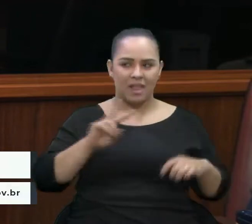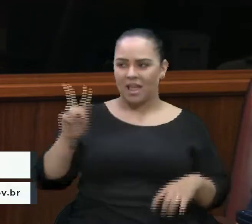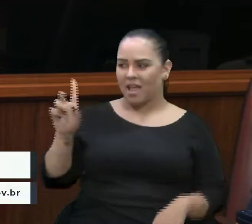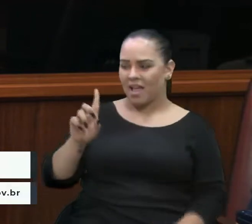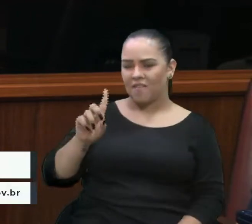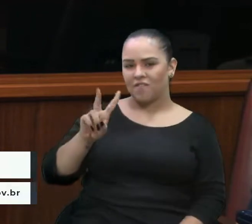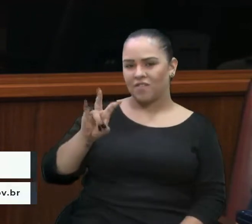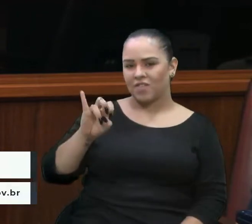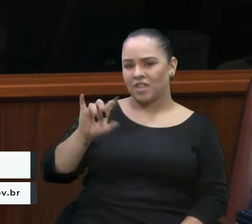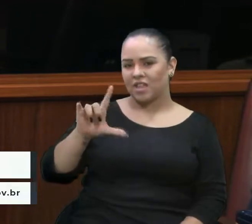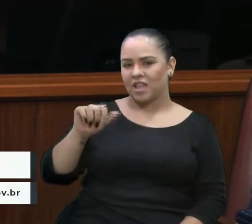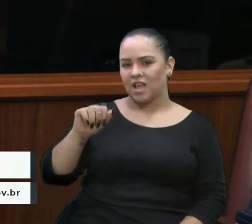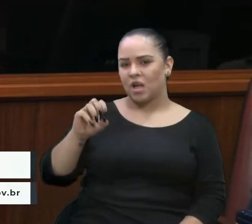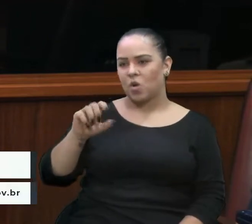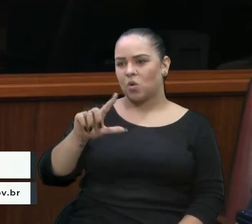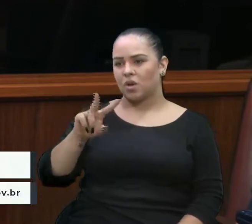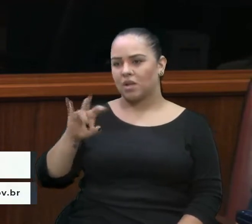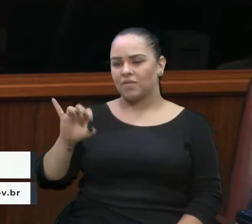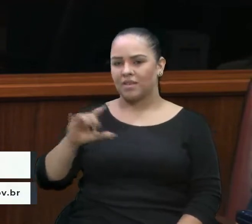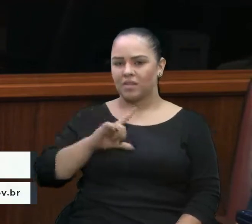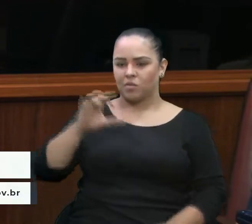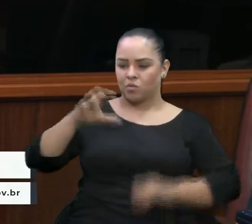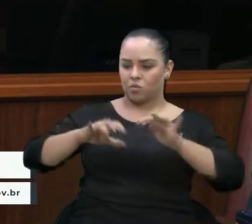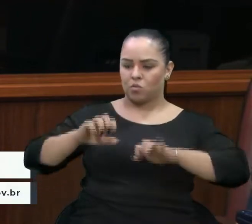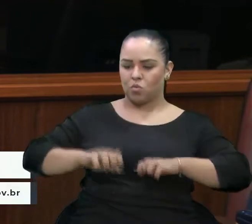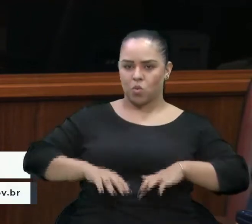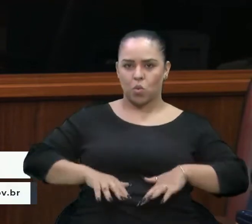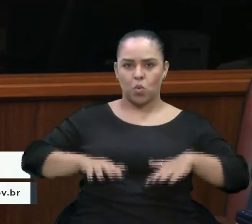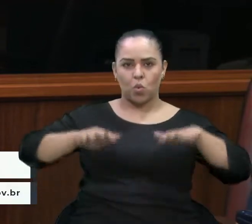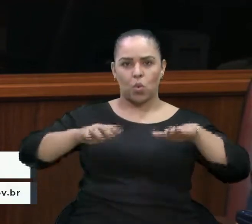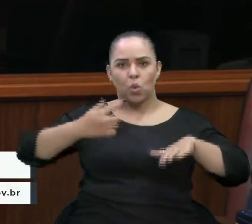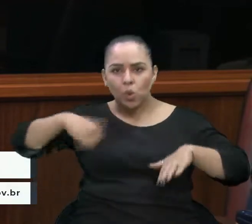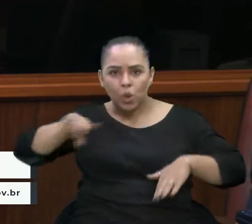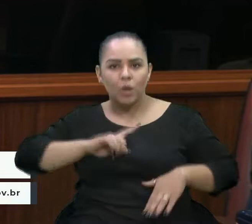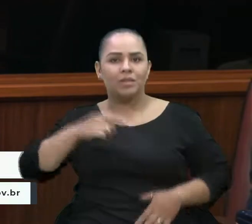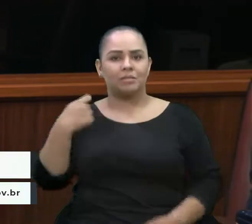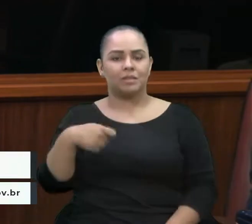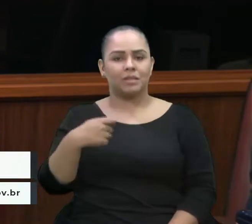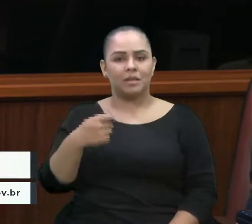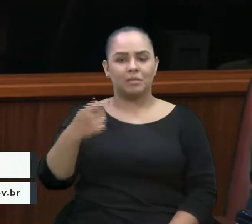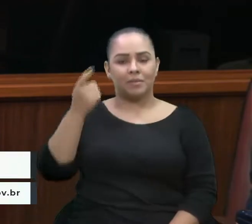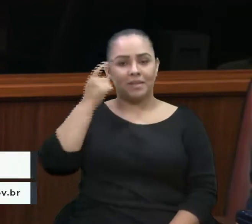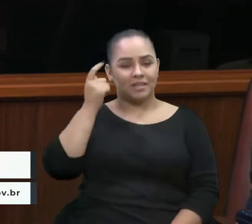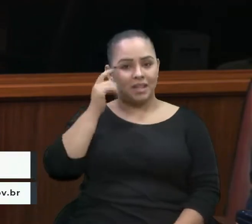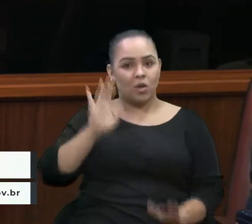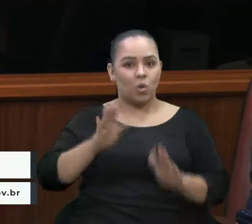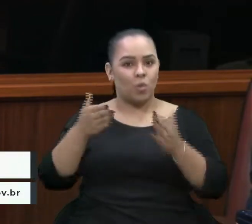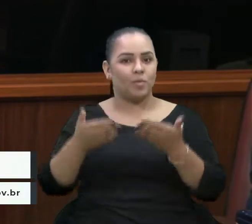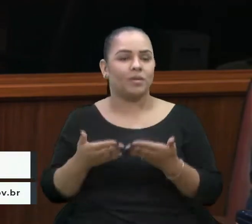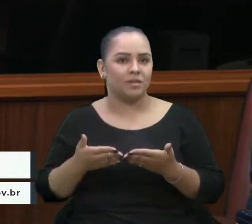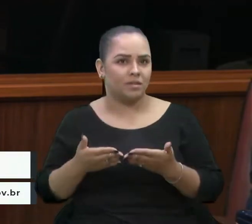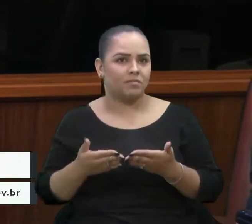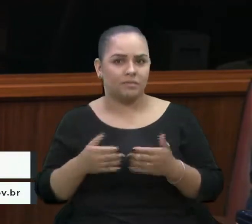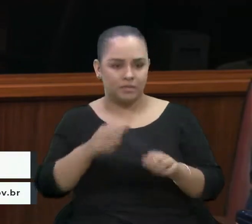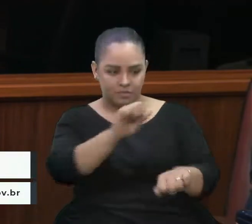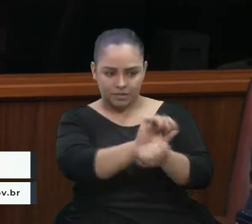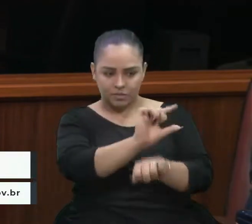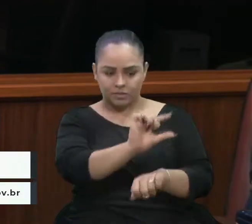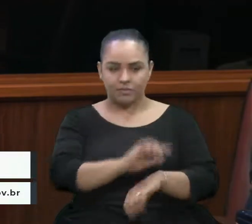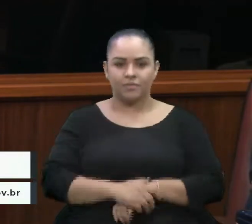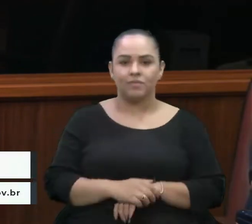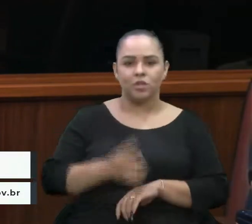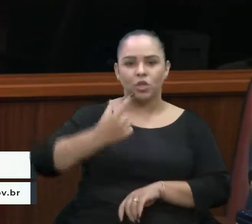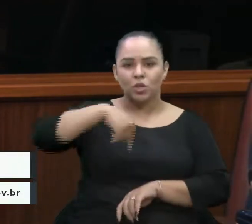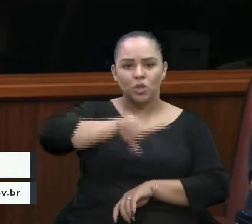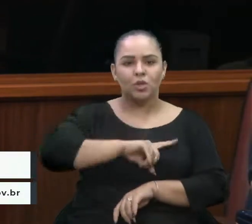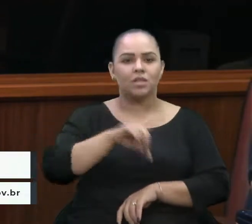de catástrofe, de que a gente pense, enquanto comissão, de cobrar, já lhe concedo, de cobrar